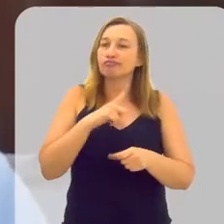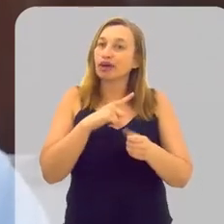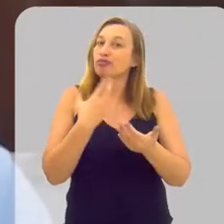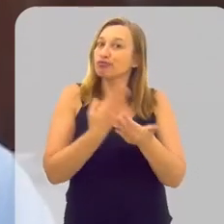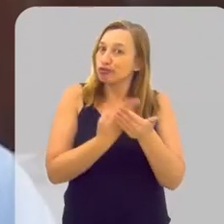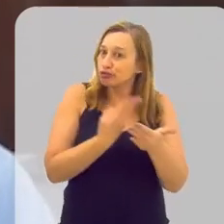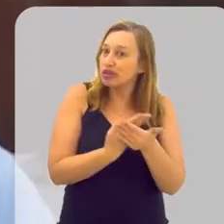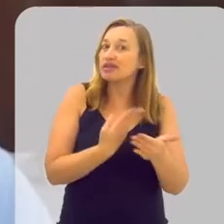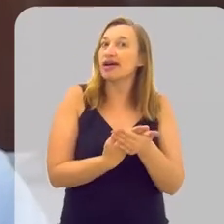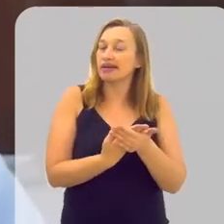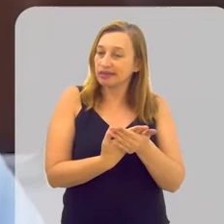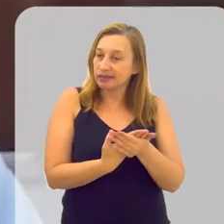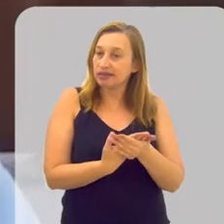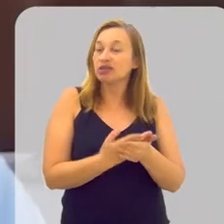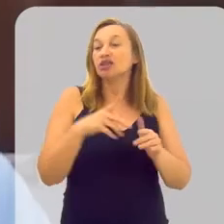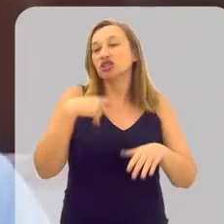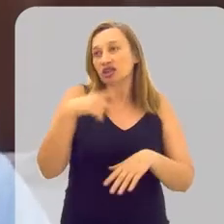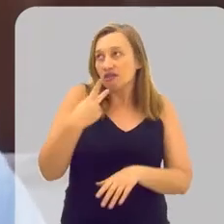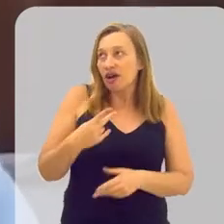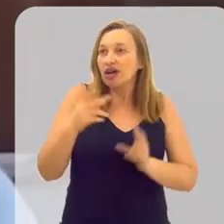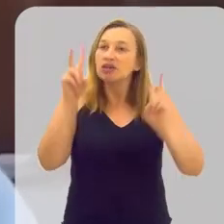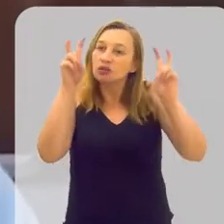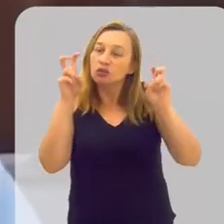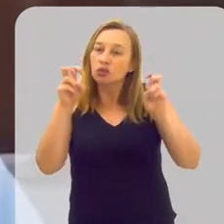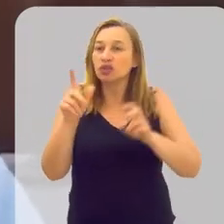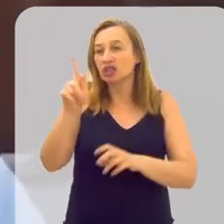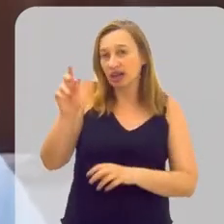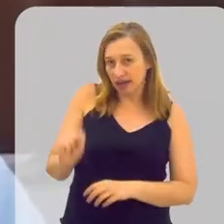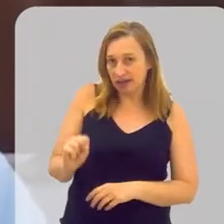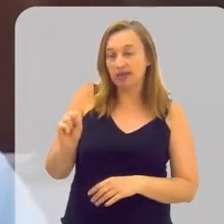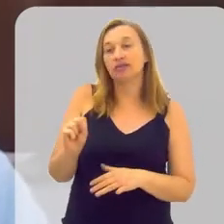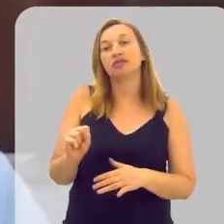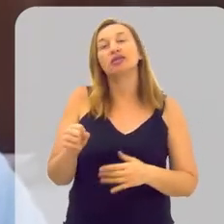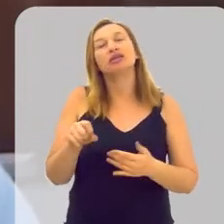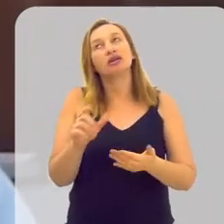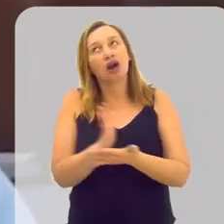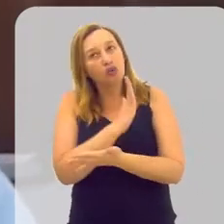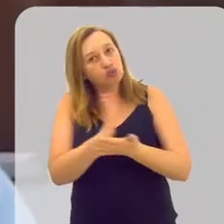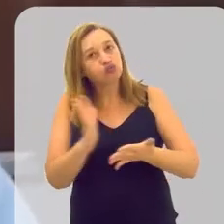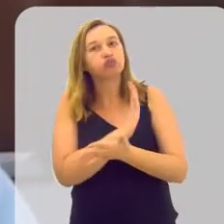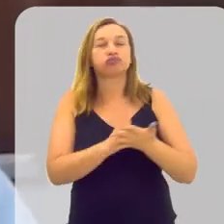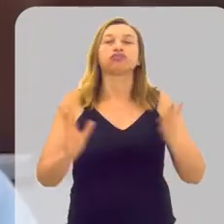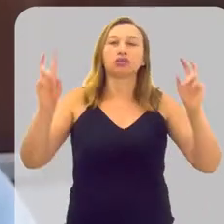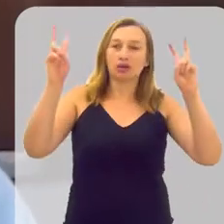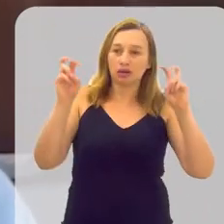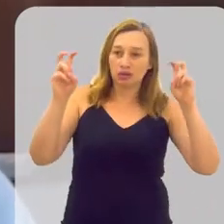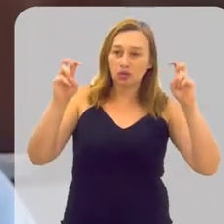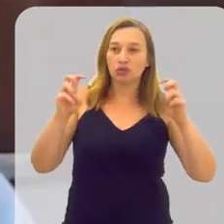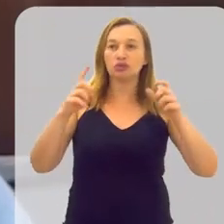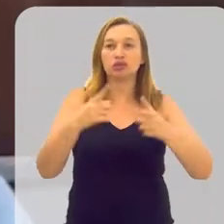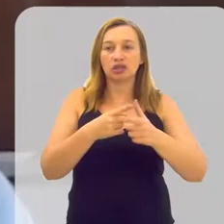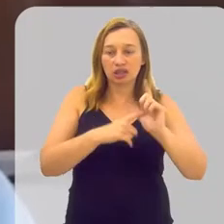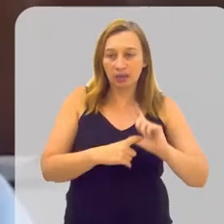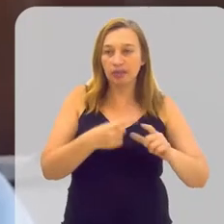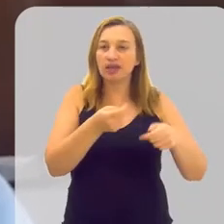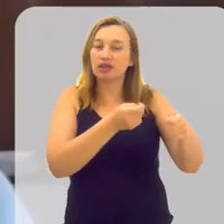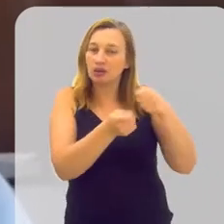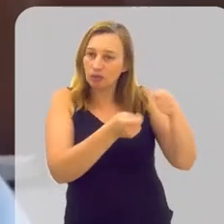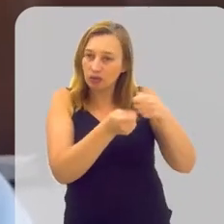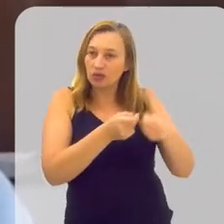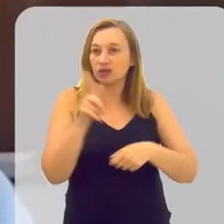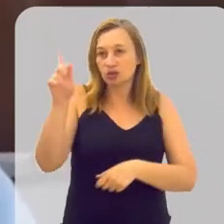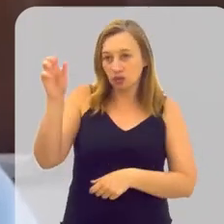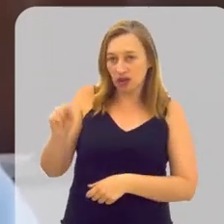a gente ainda tem um dever de casa, principalmente quando a gente fala da parte de gás natural. Existem algumas questões ainda pendentes da